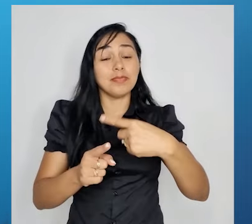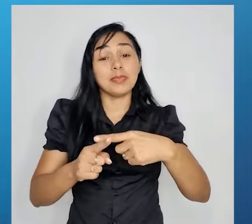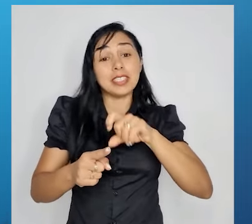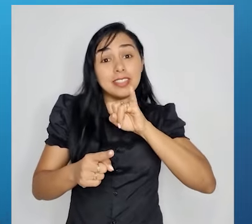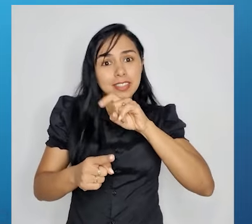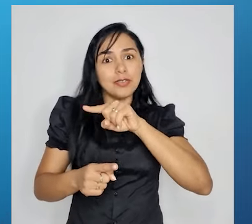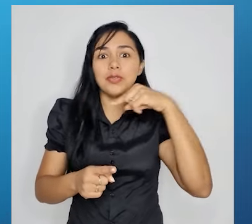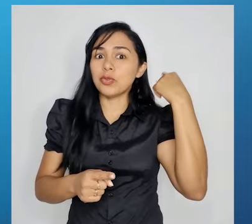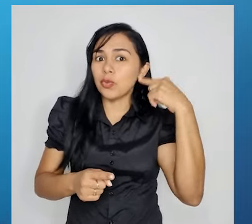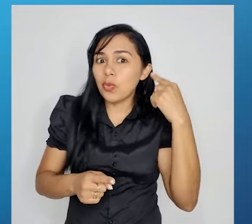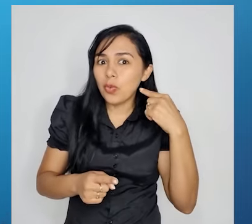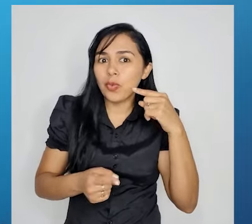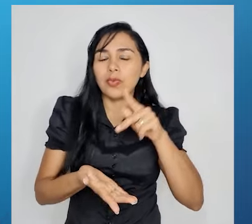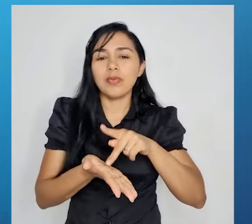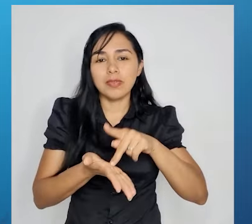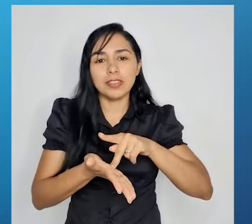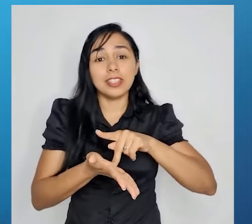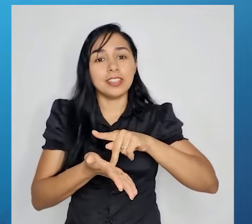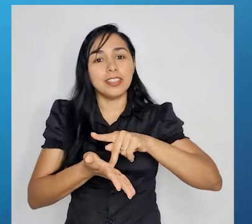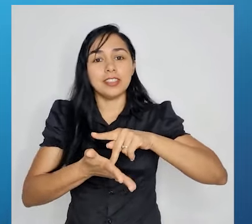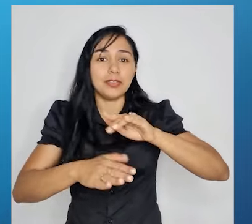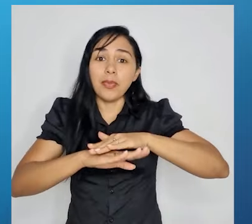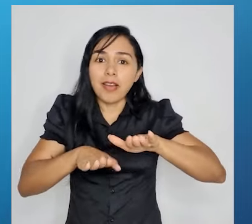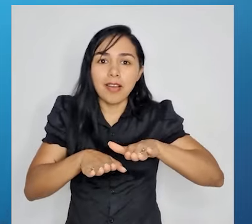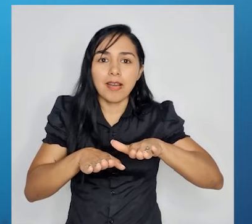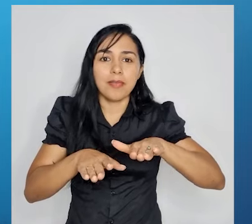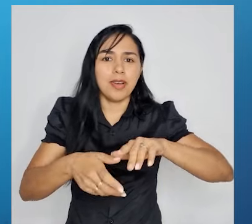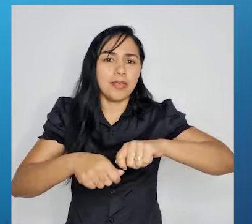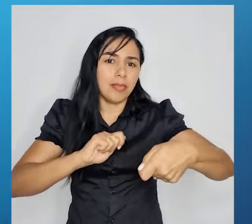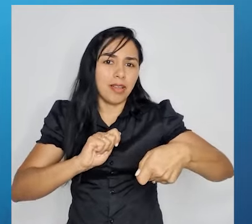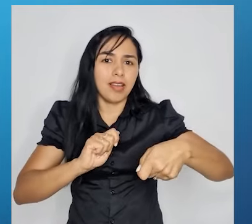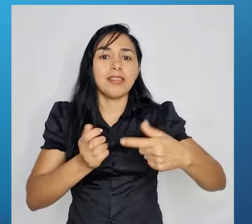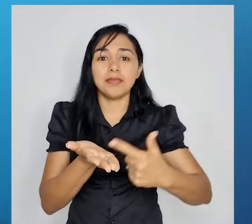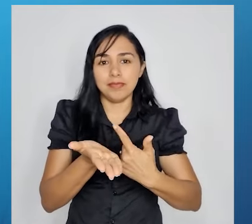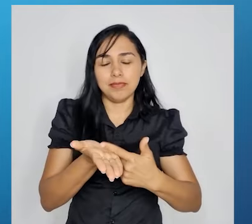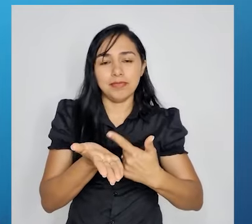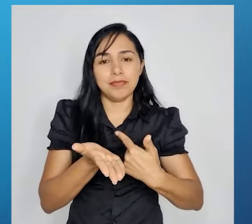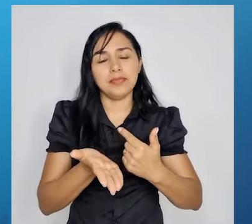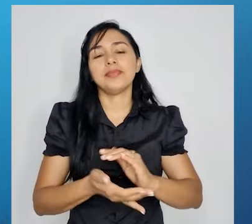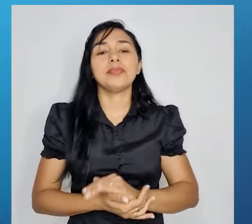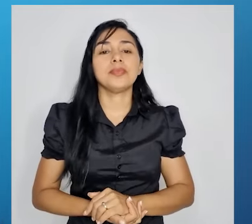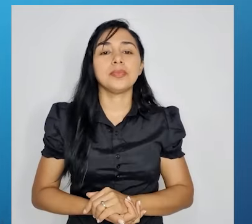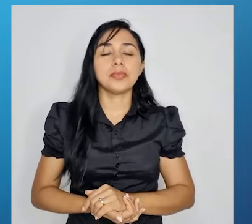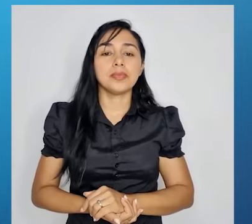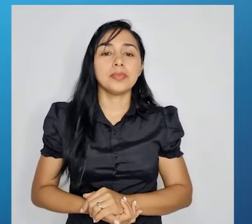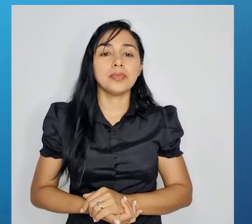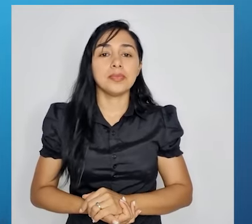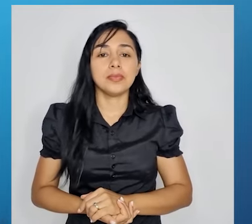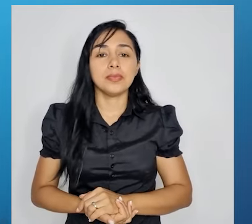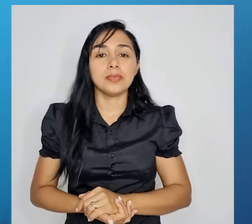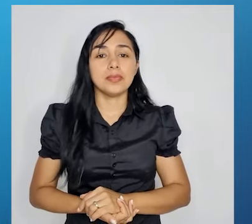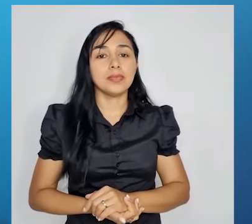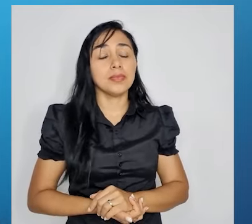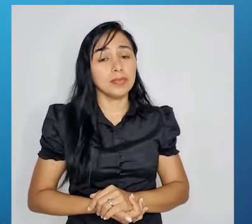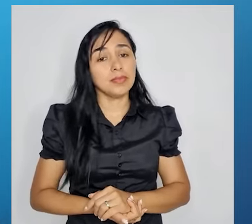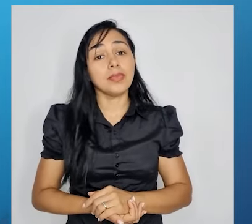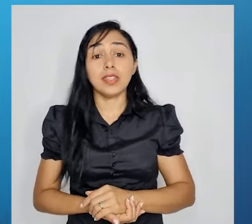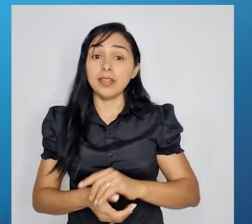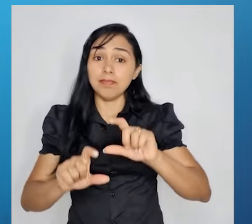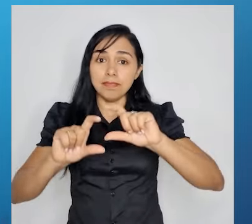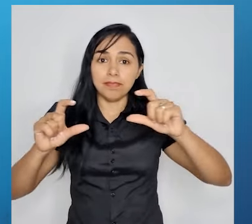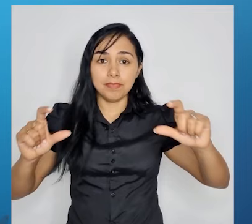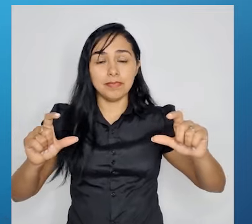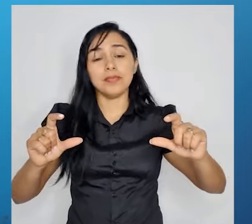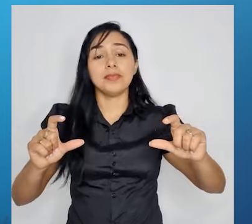contradisse. Sou maluquinho, mas não sou doido de estragar os meus